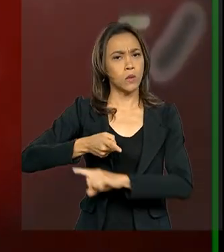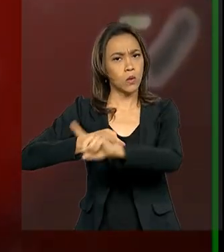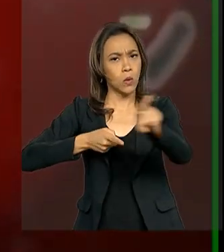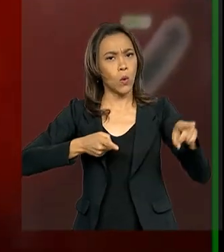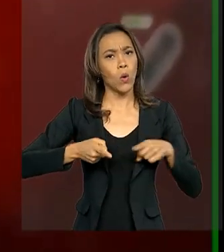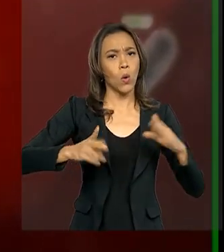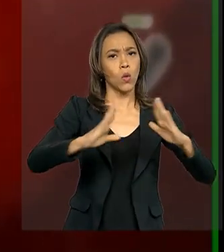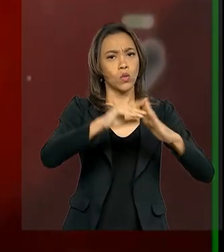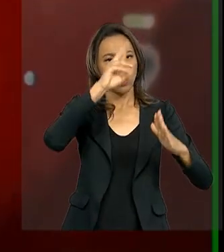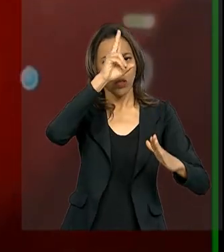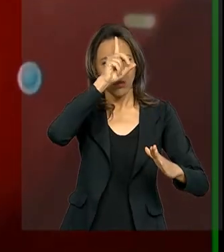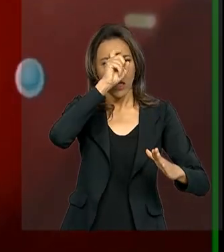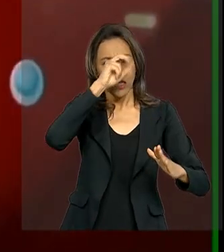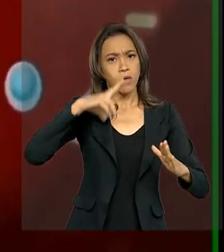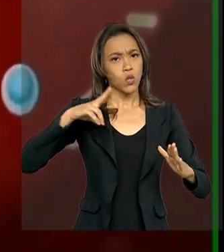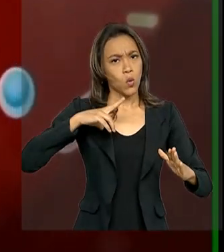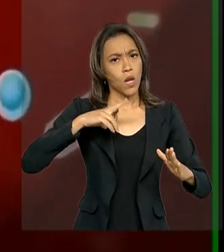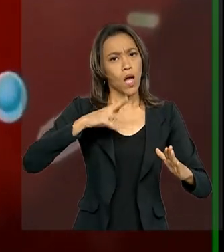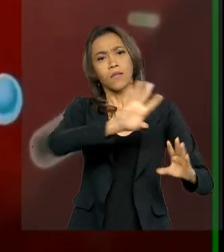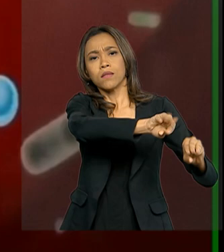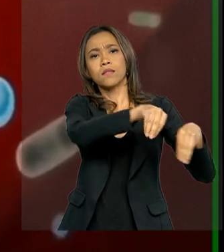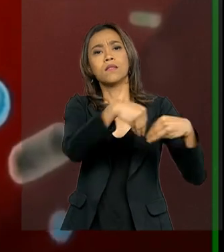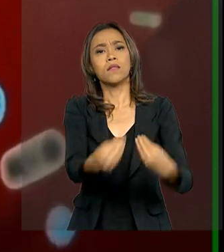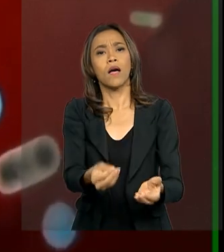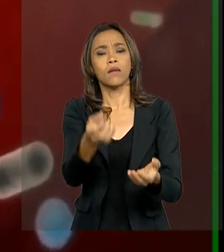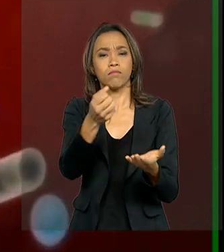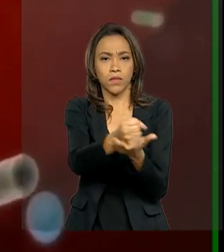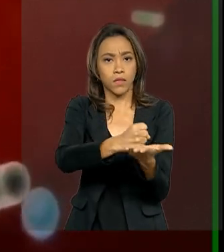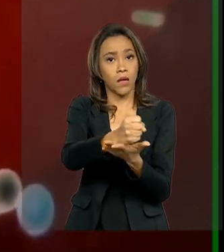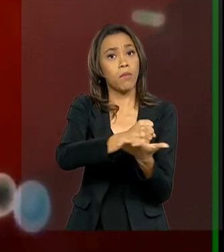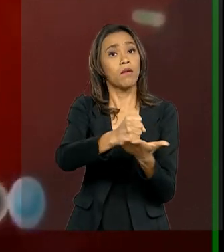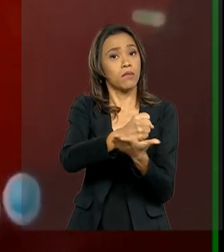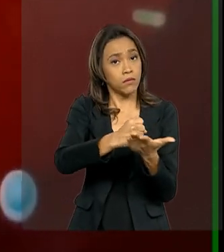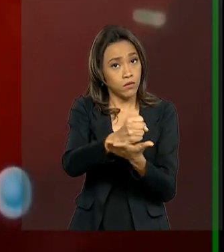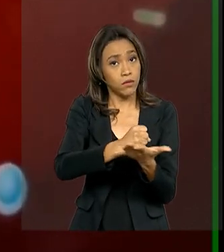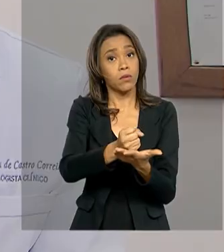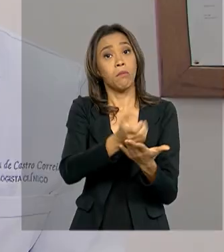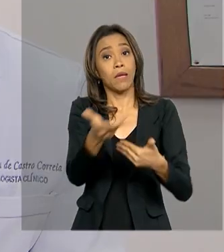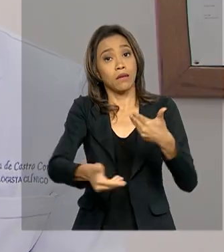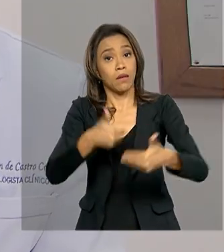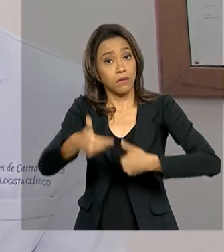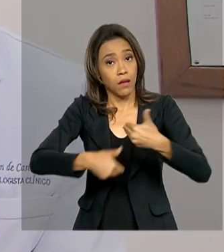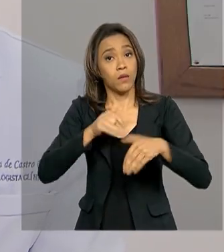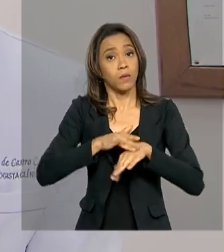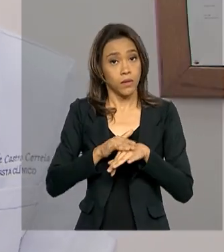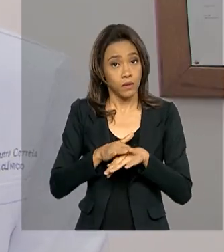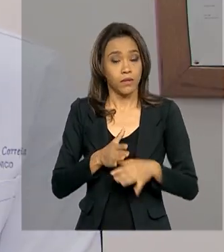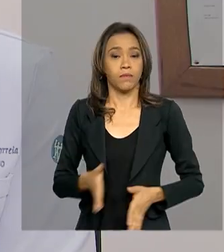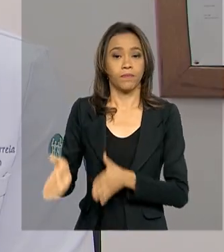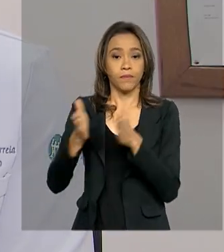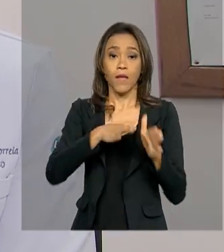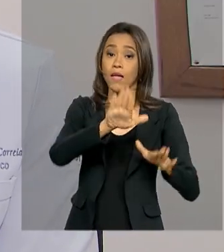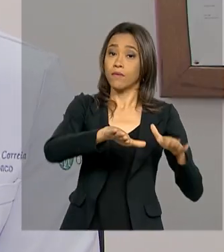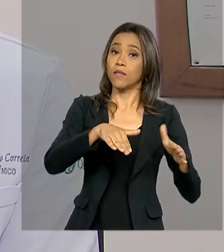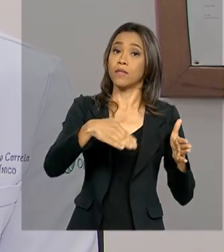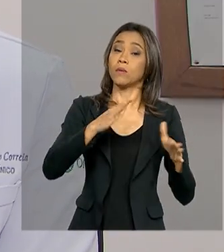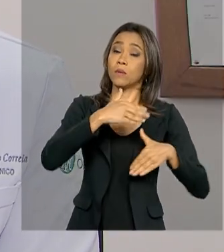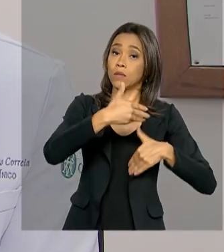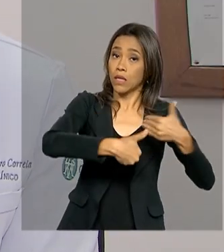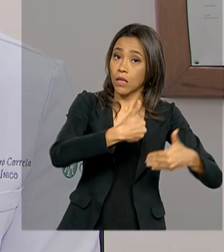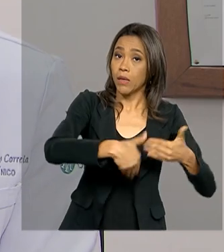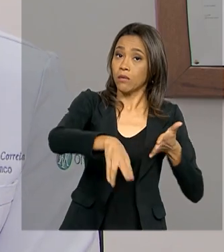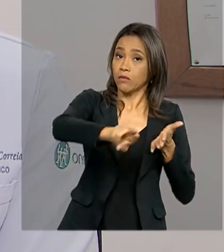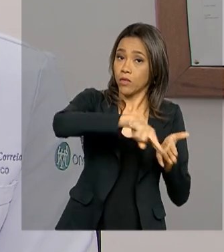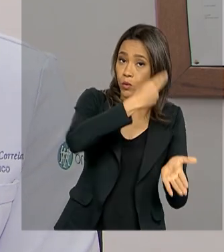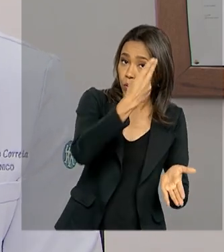fornecer medicamentos para o tratamento da doença. Alguns casos o tratamento é cirúrgico, outros casos é